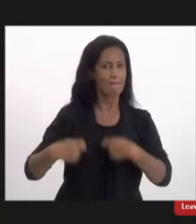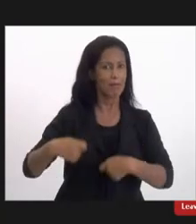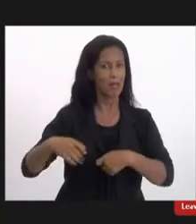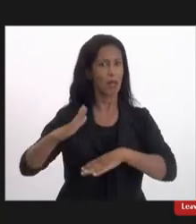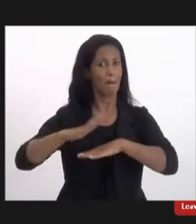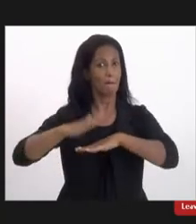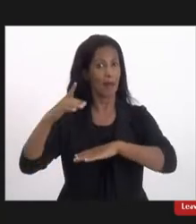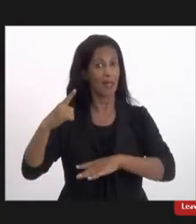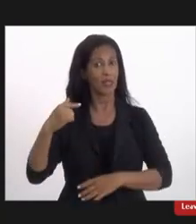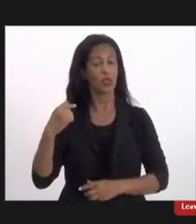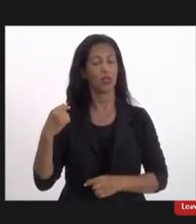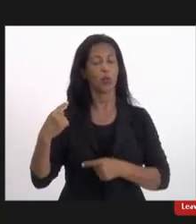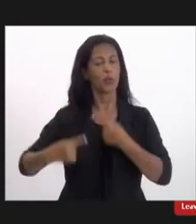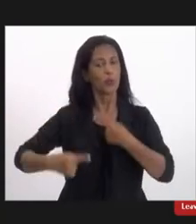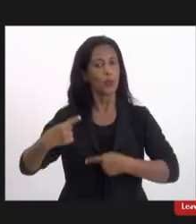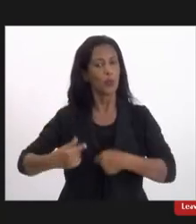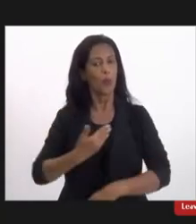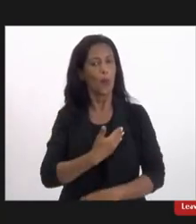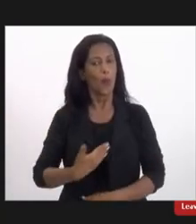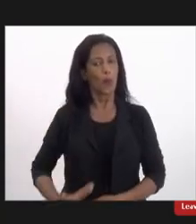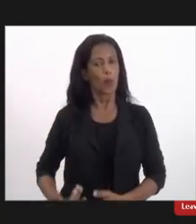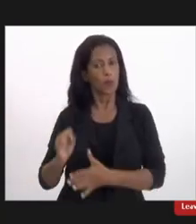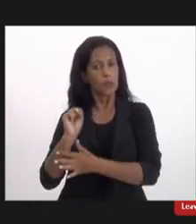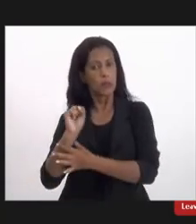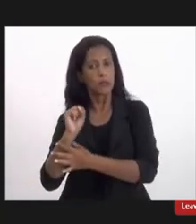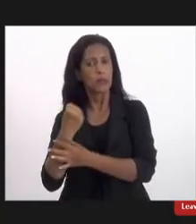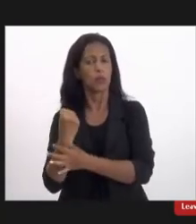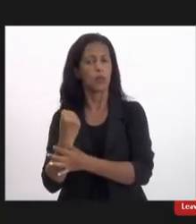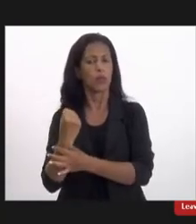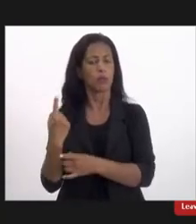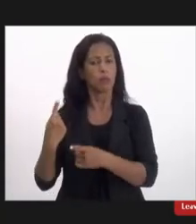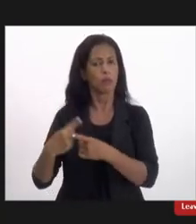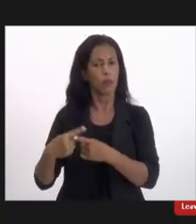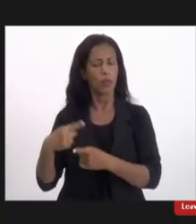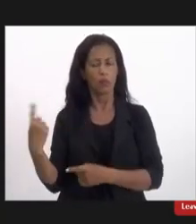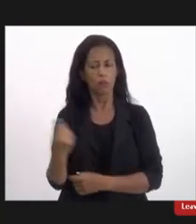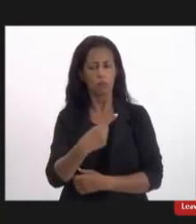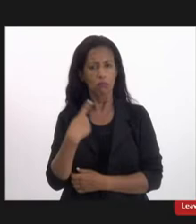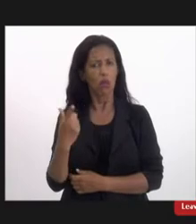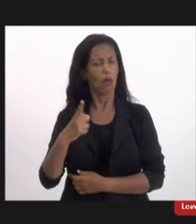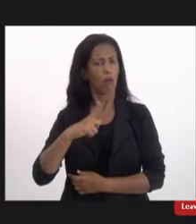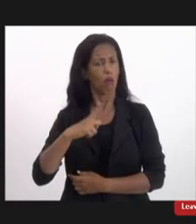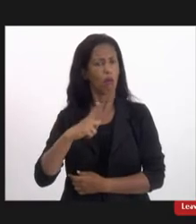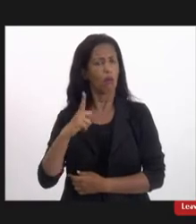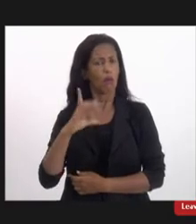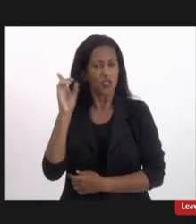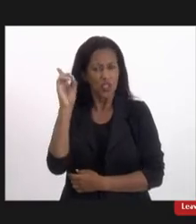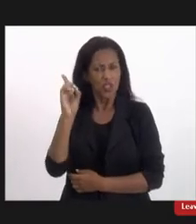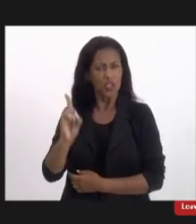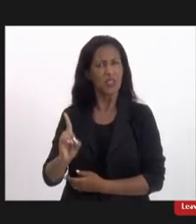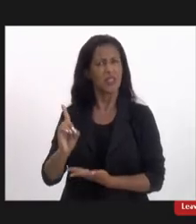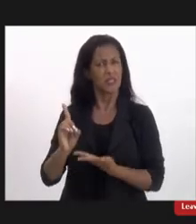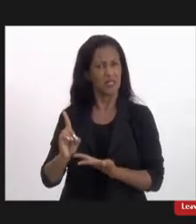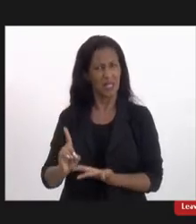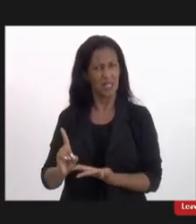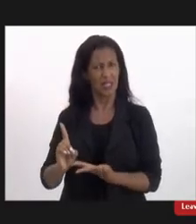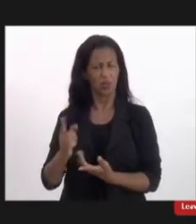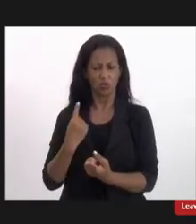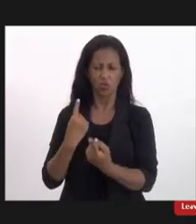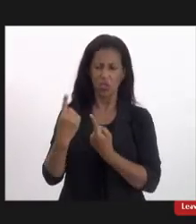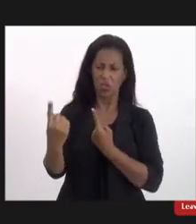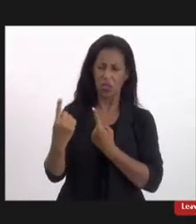políticas públicas de segurança porque nós temos que ter nossos direitos de ir e vir